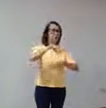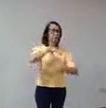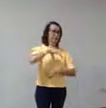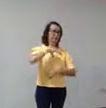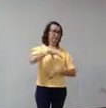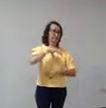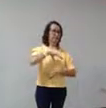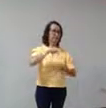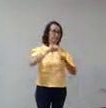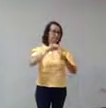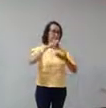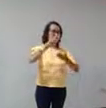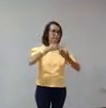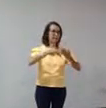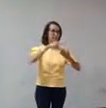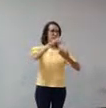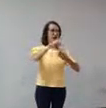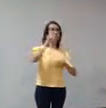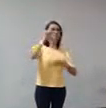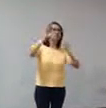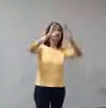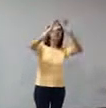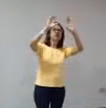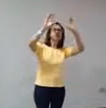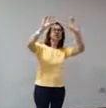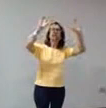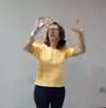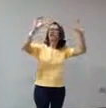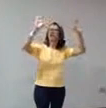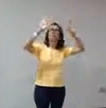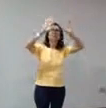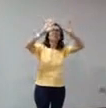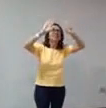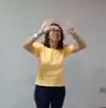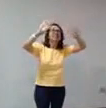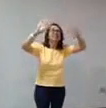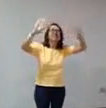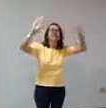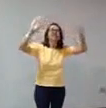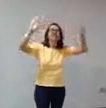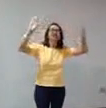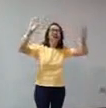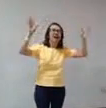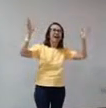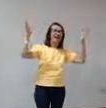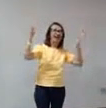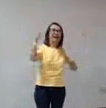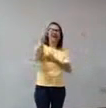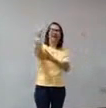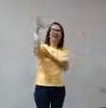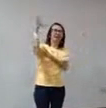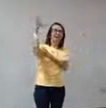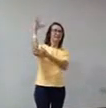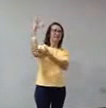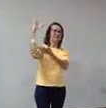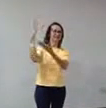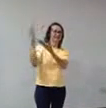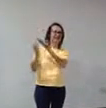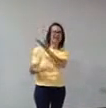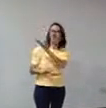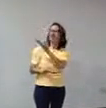Então, ele diz que o céu estava muito chapado e acabou dando esse contraste da árvore com o céu e